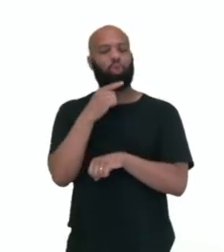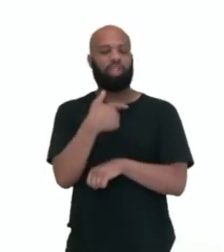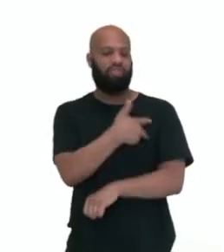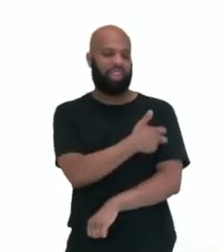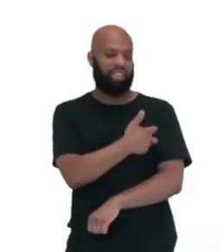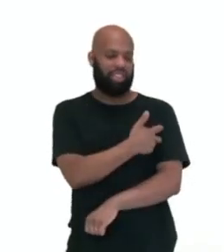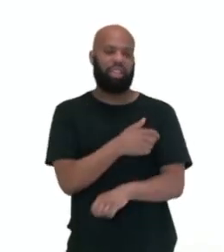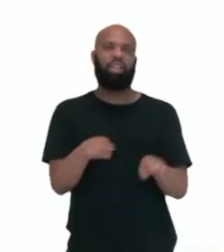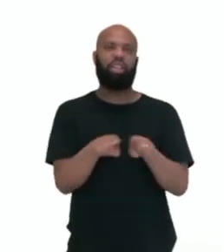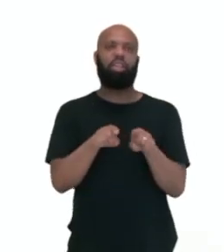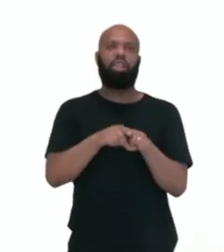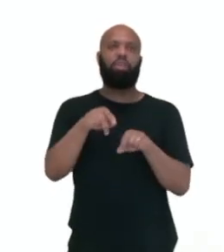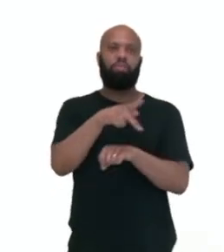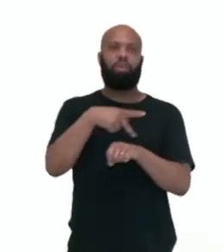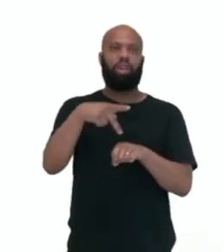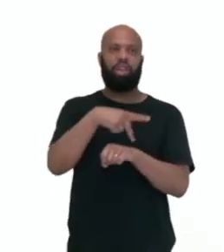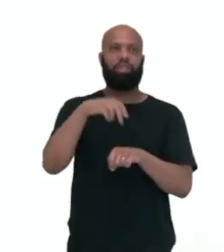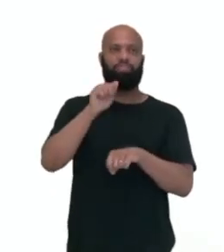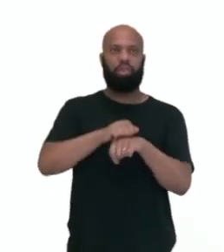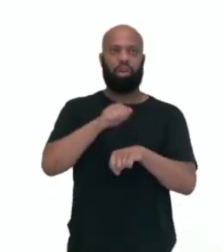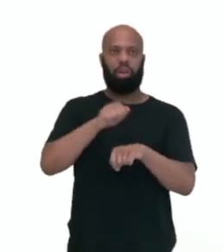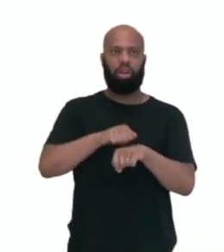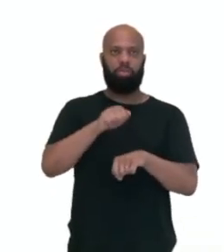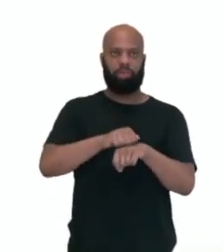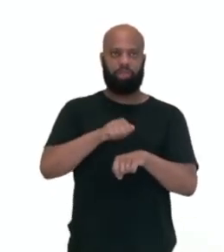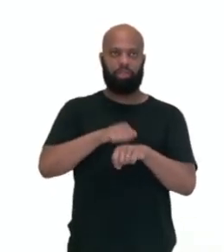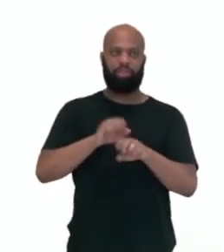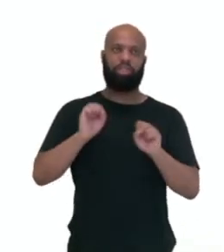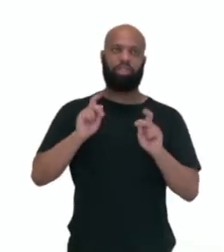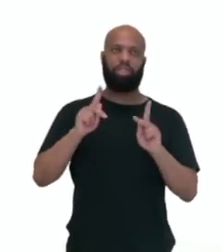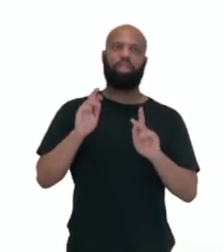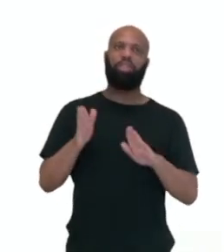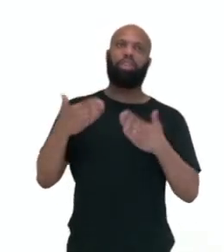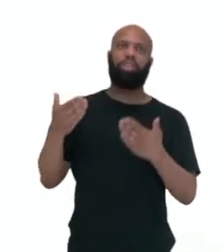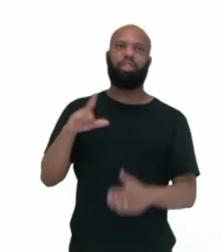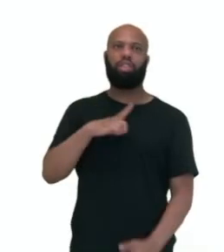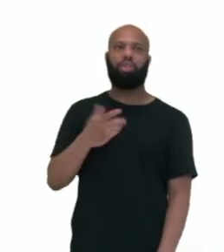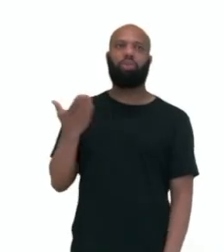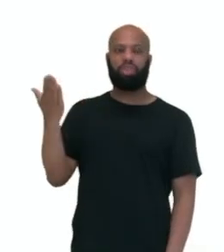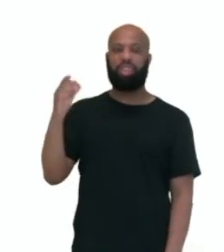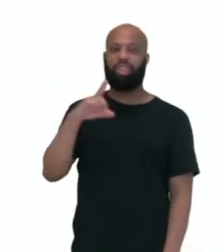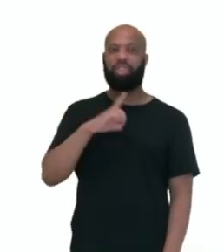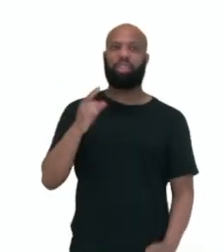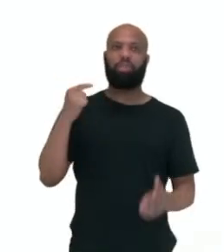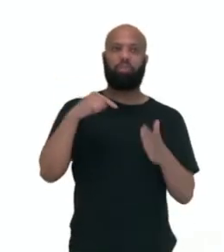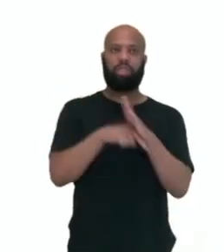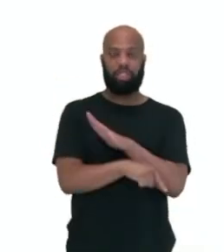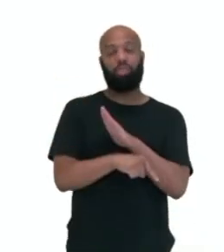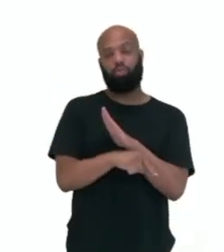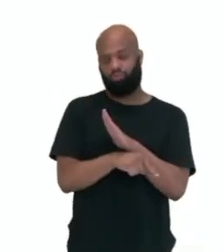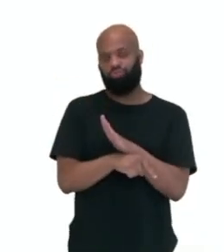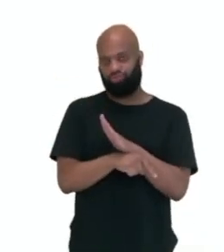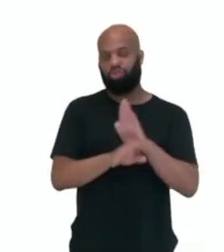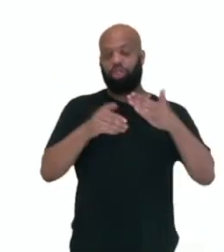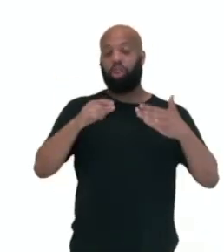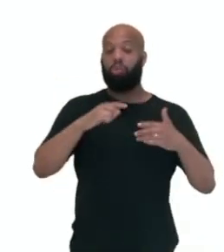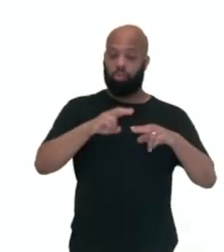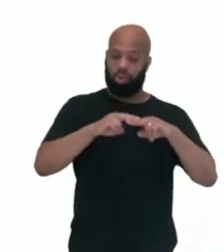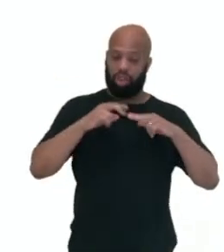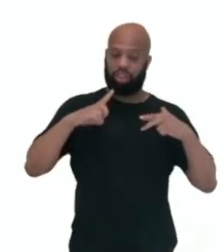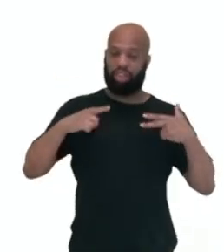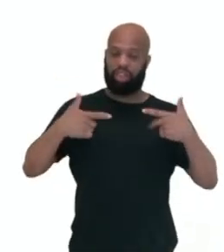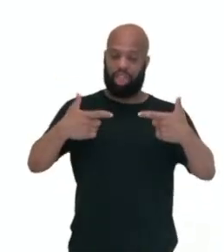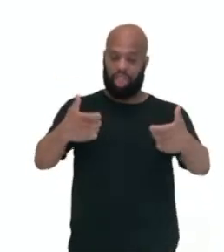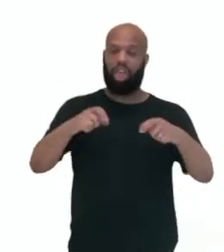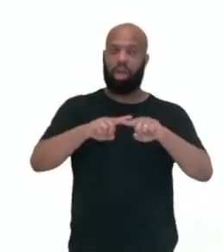os países serem normalmente pobres, tá bom? Então isso é agravado pelas guerras civis, né? E as doenças vêm em